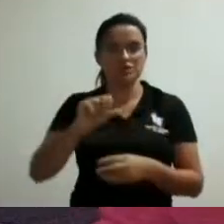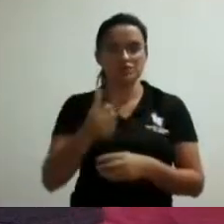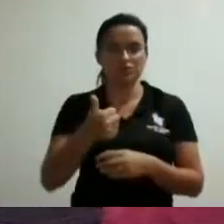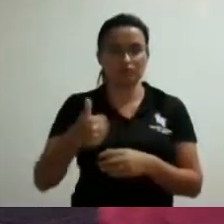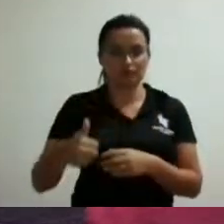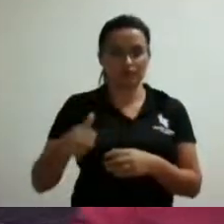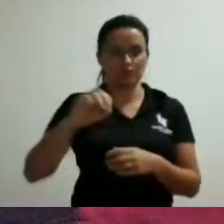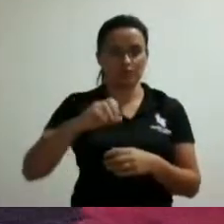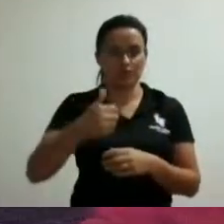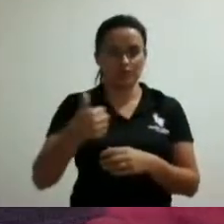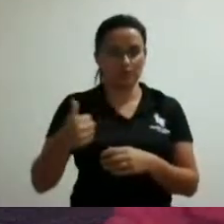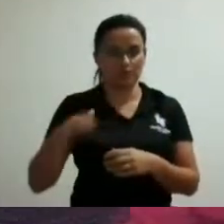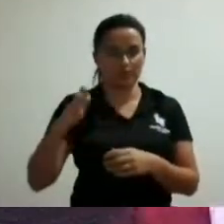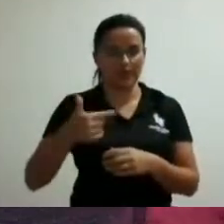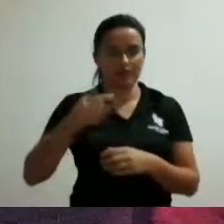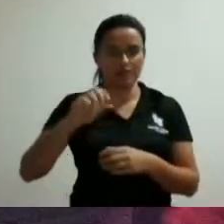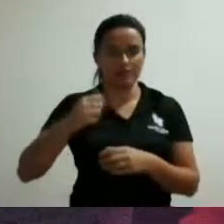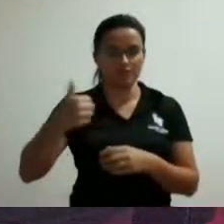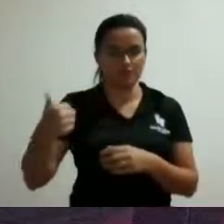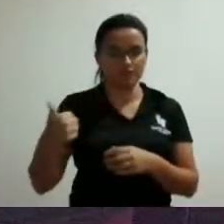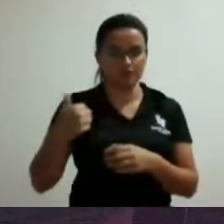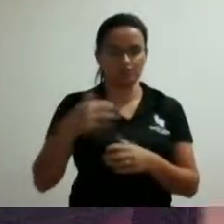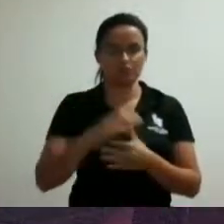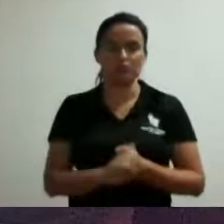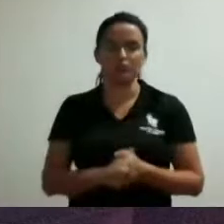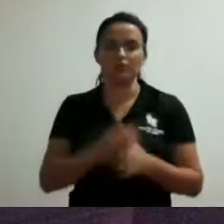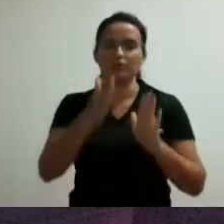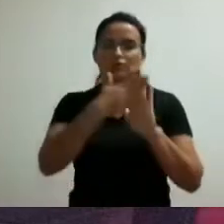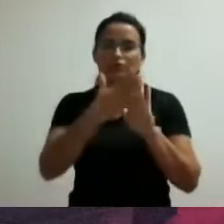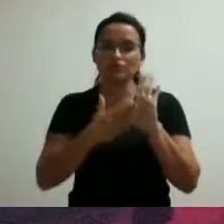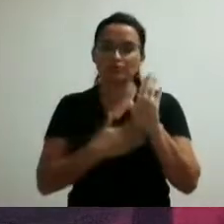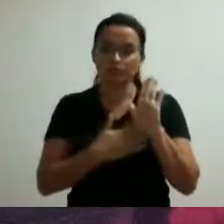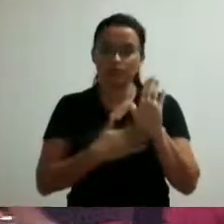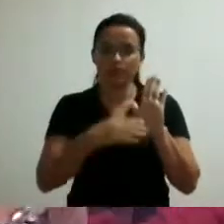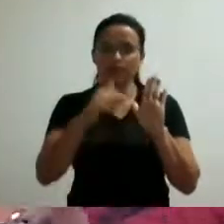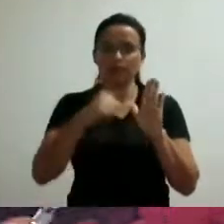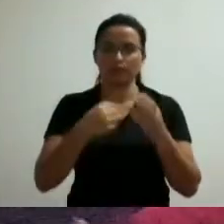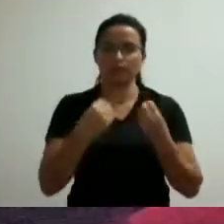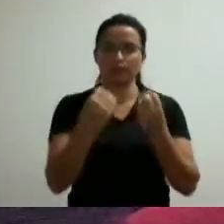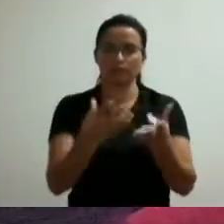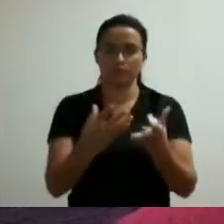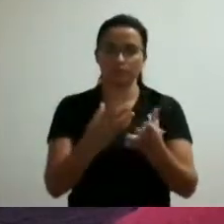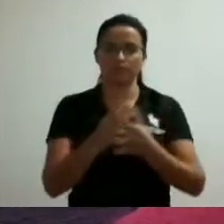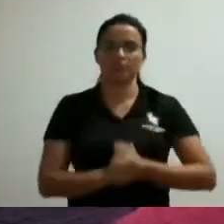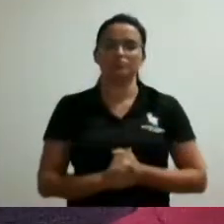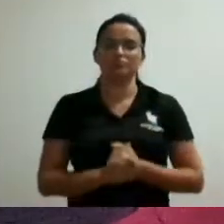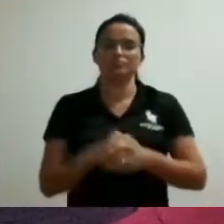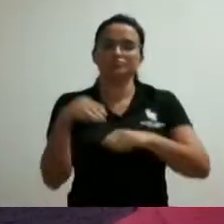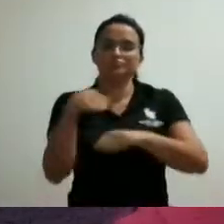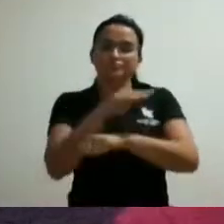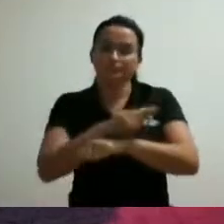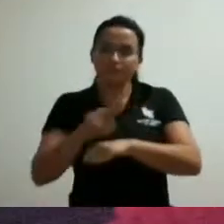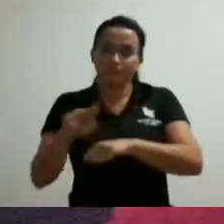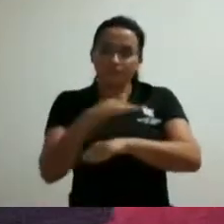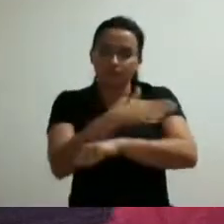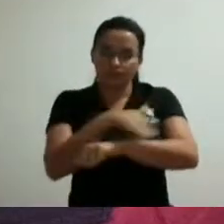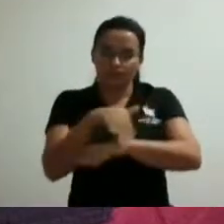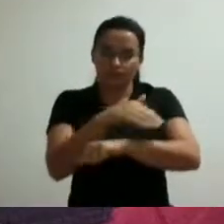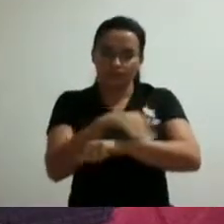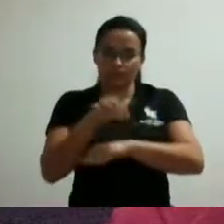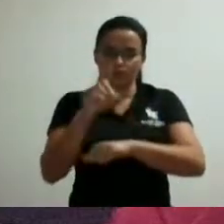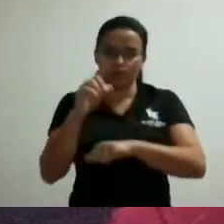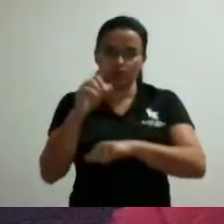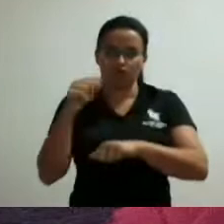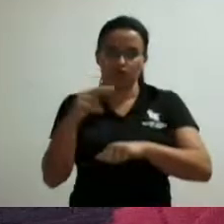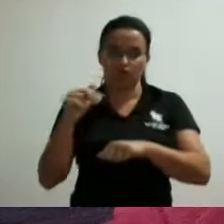barra 2021 dispõe sobre a denominação de logradouro público rua dona altiva